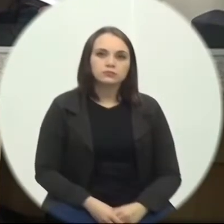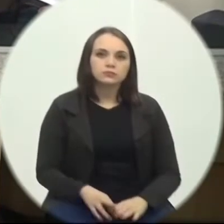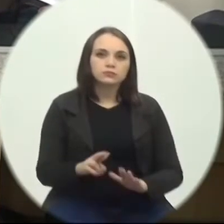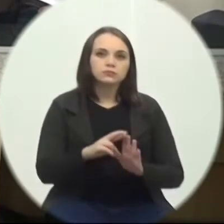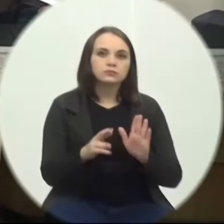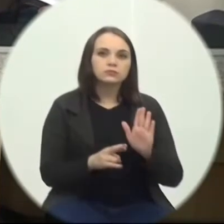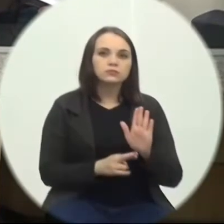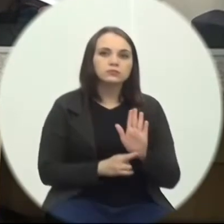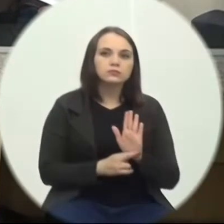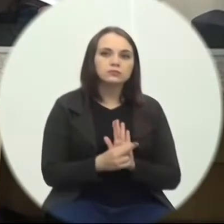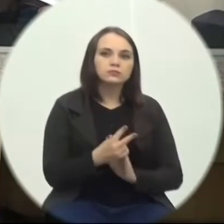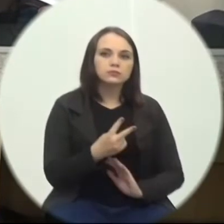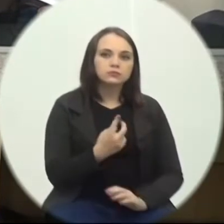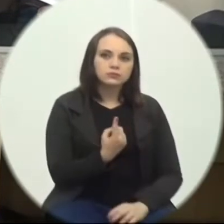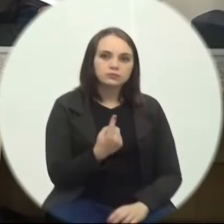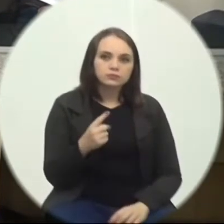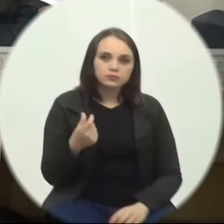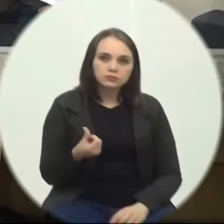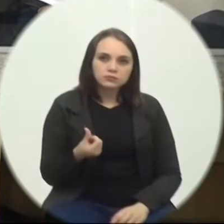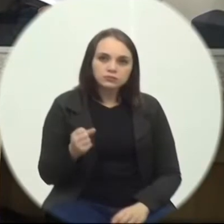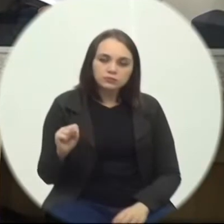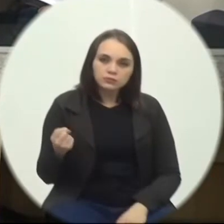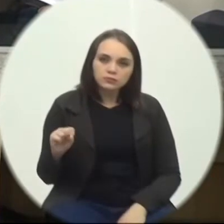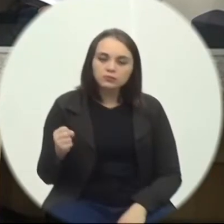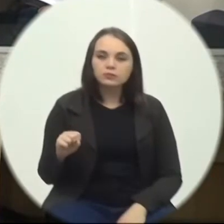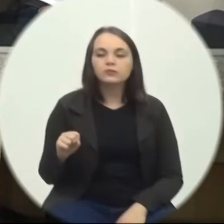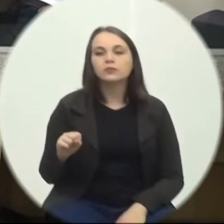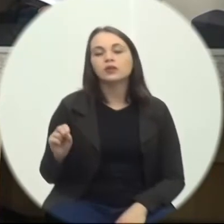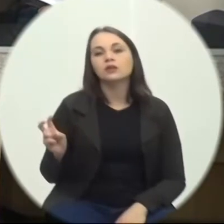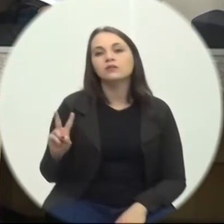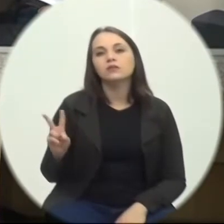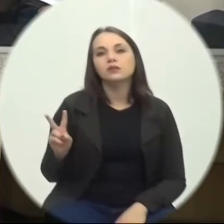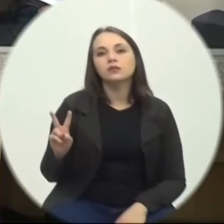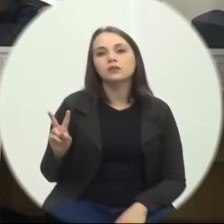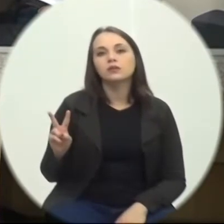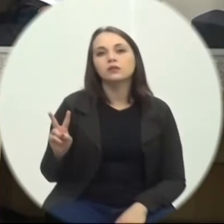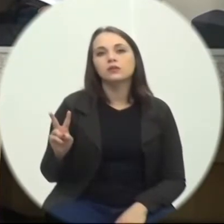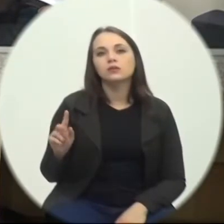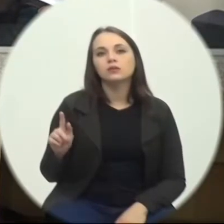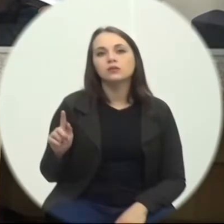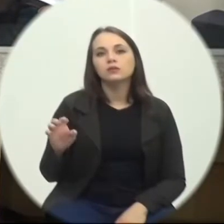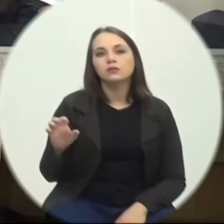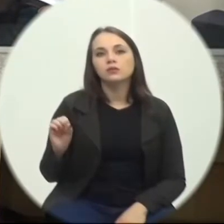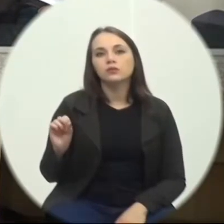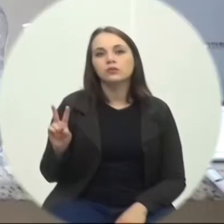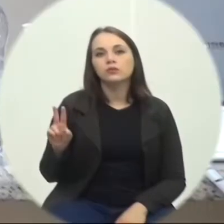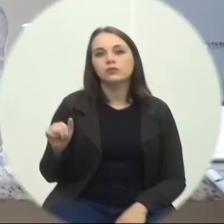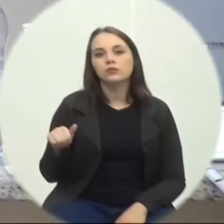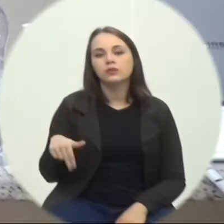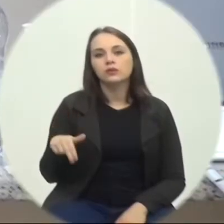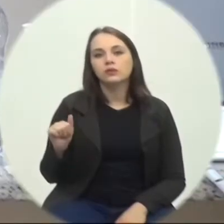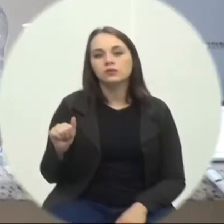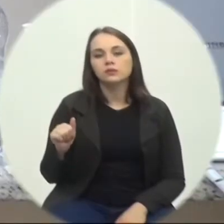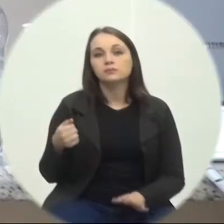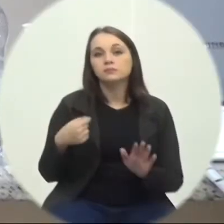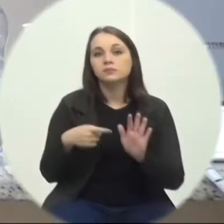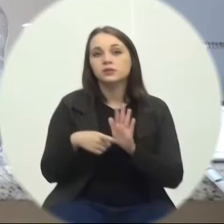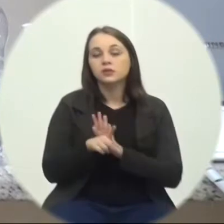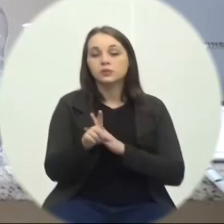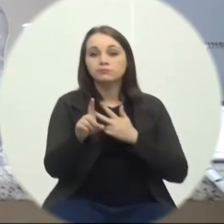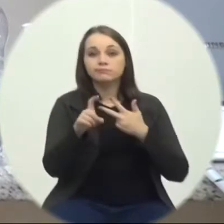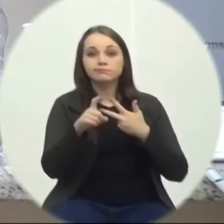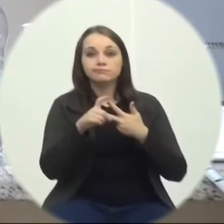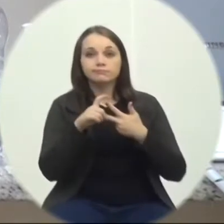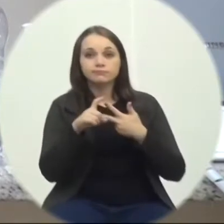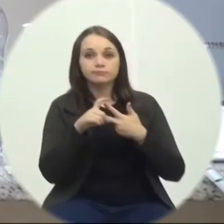Requerimento 168 20 21 Autora Vereadora Giovana Vito Mondar Envio de expediente Ao